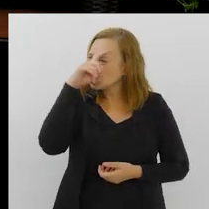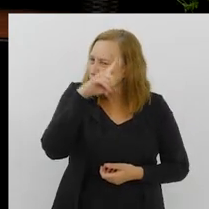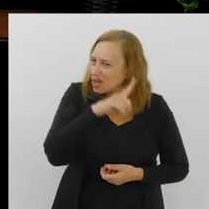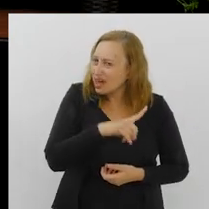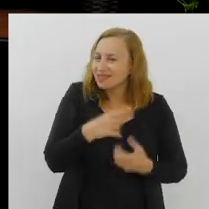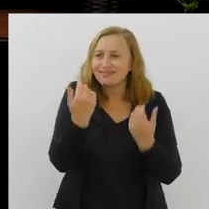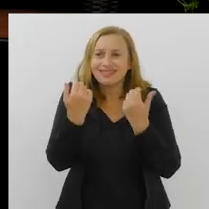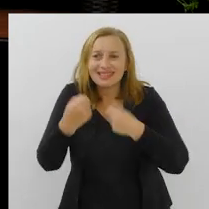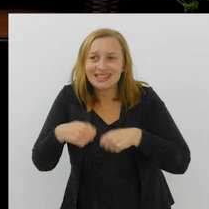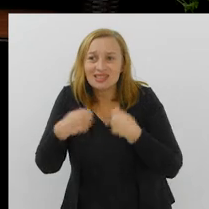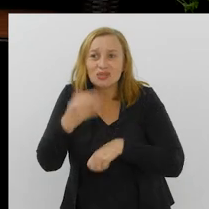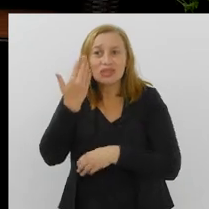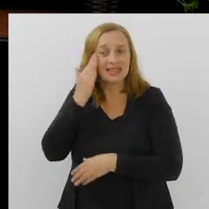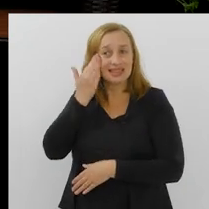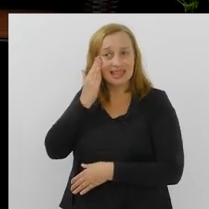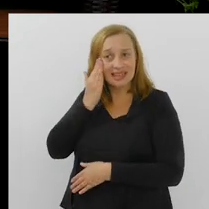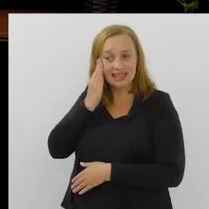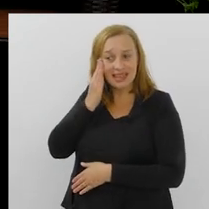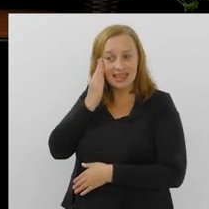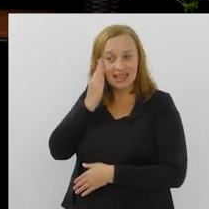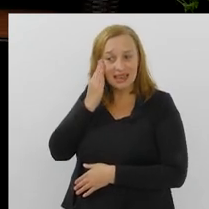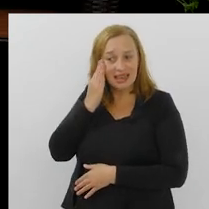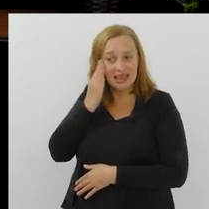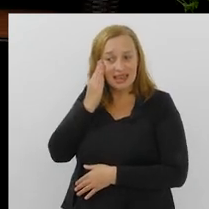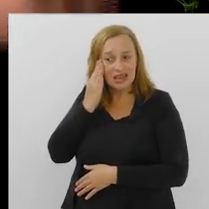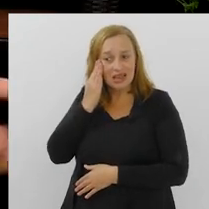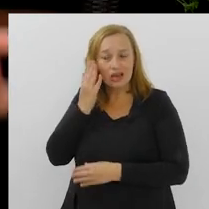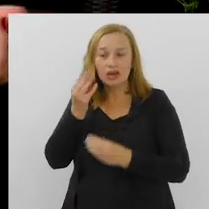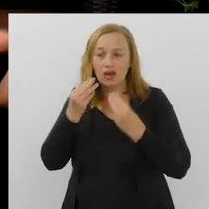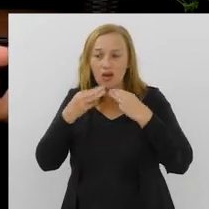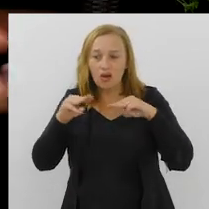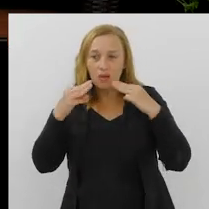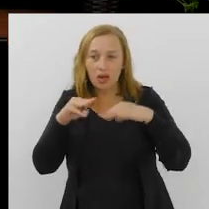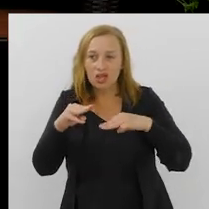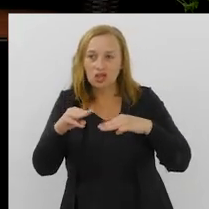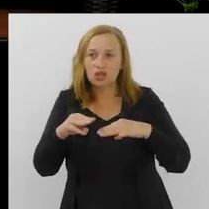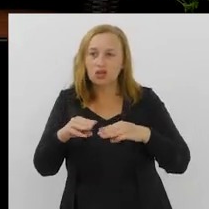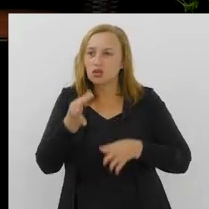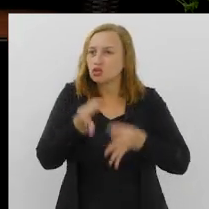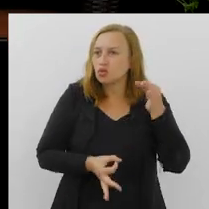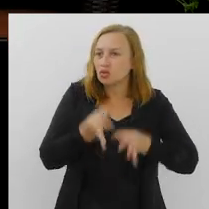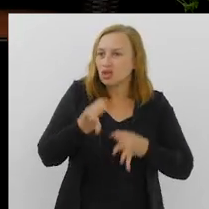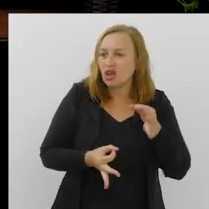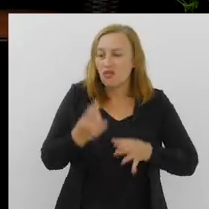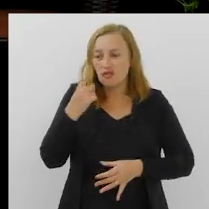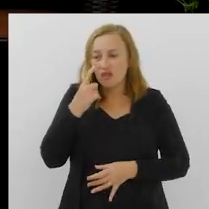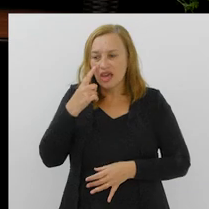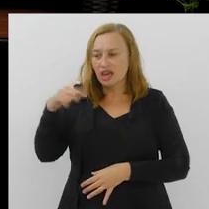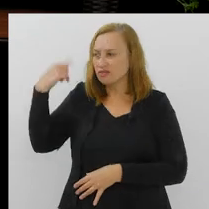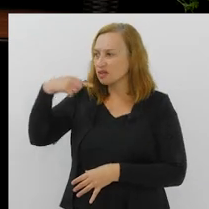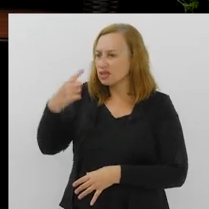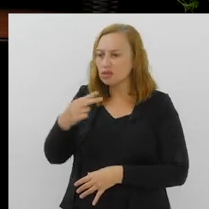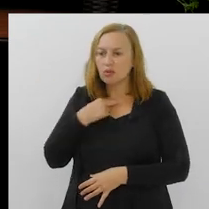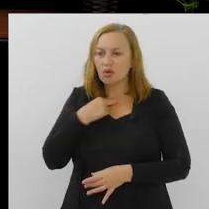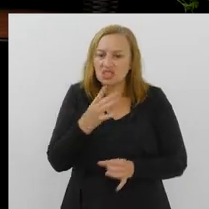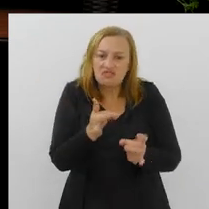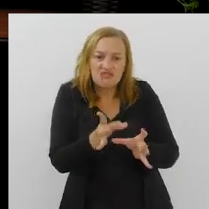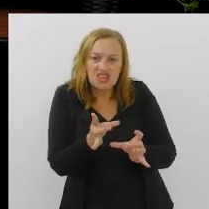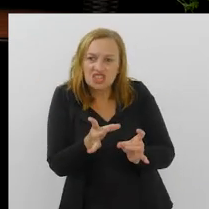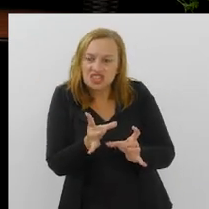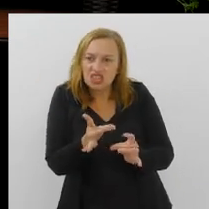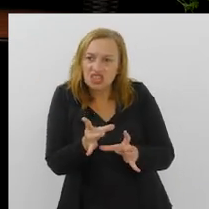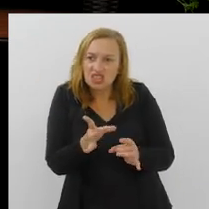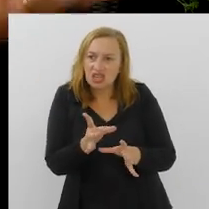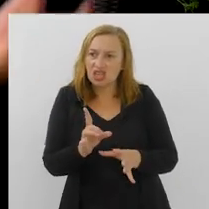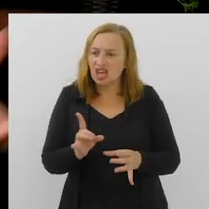a dificuldade, a necessidade de entender o marketing jurídico, entender que a advocacia não pode ser mercantilizada, a gente não pode